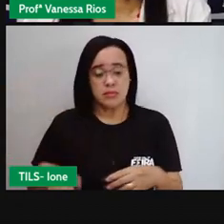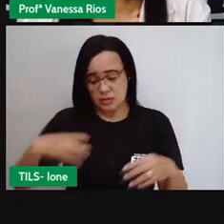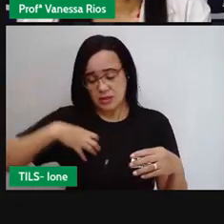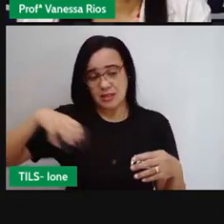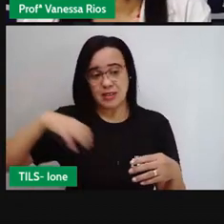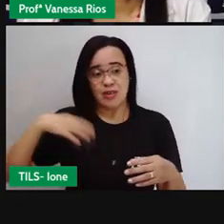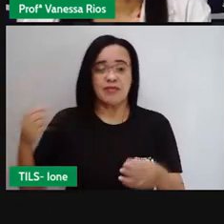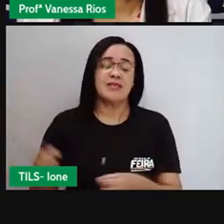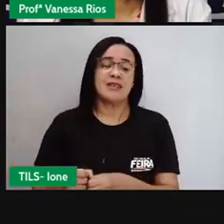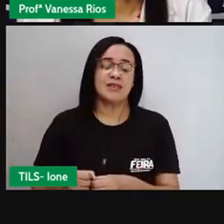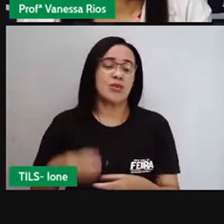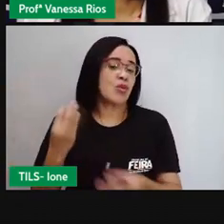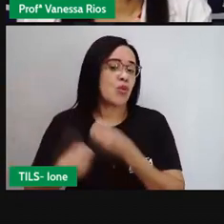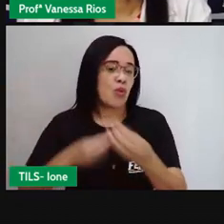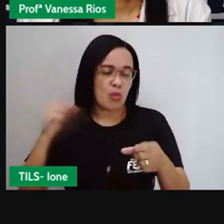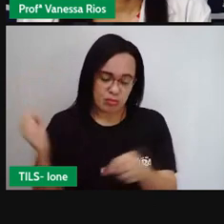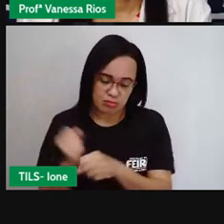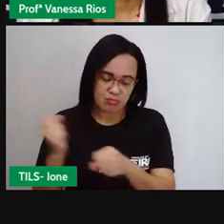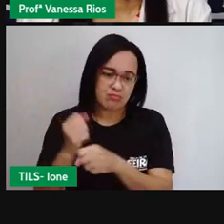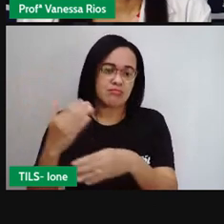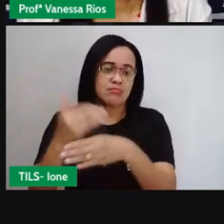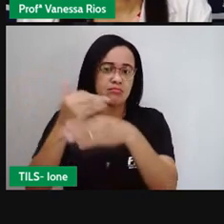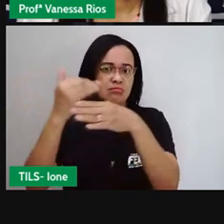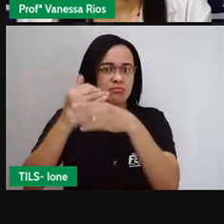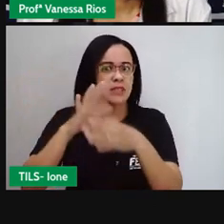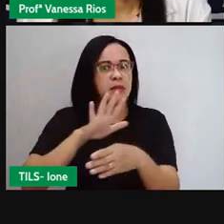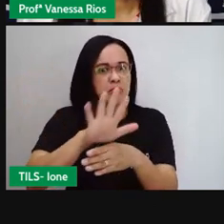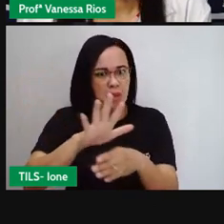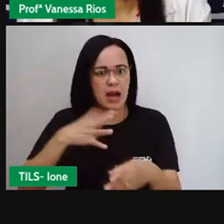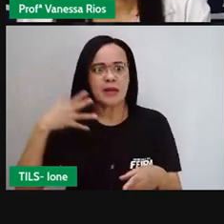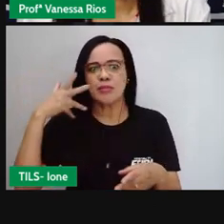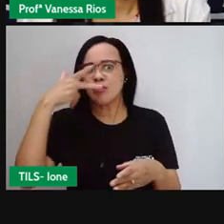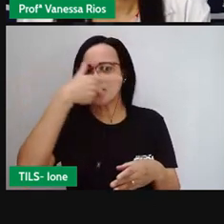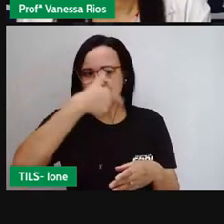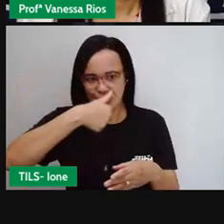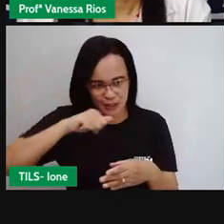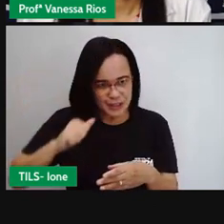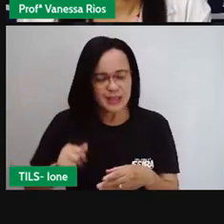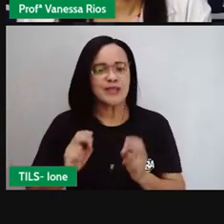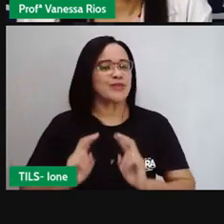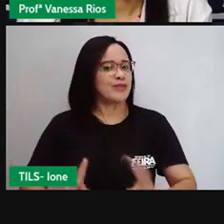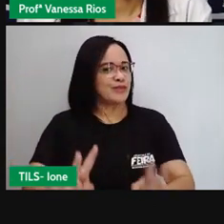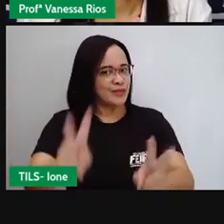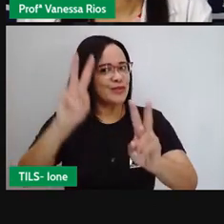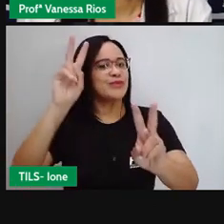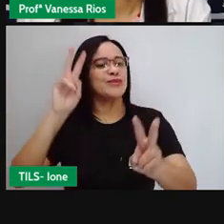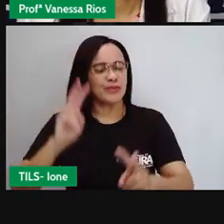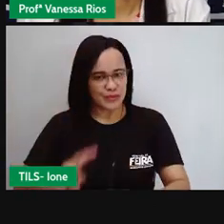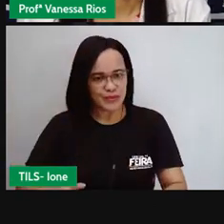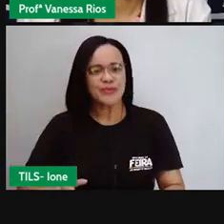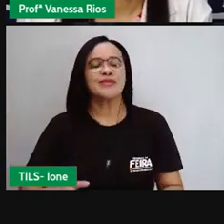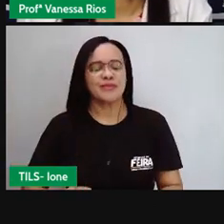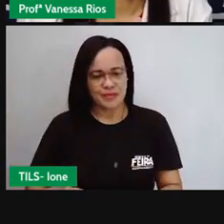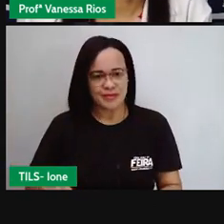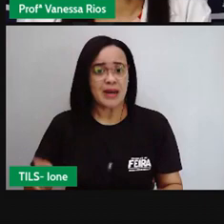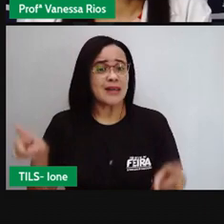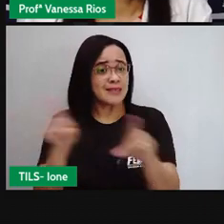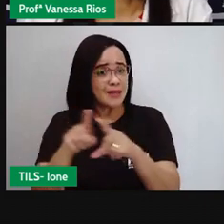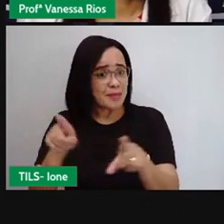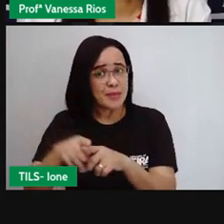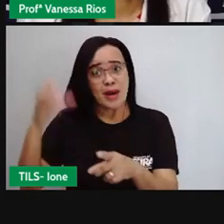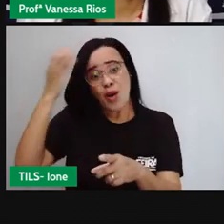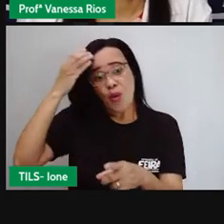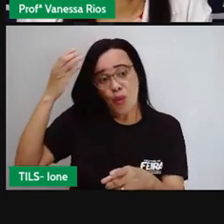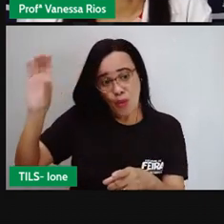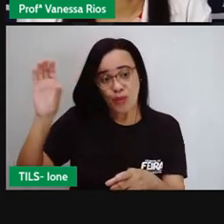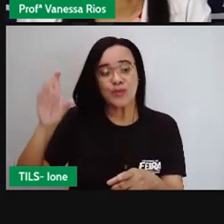preservado, né? Conservado. E é um monumento para que a gente observe também toda a beleza, riqueza cultural trazida